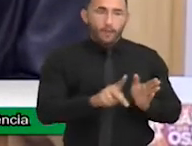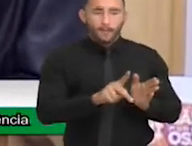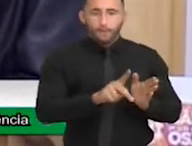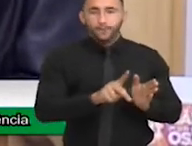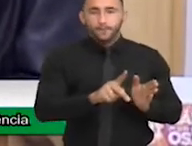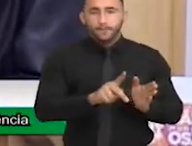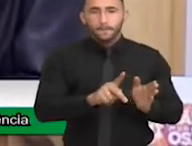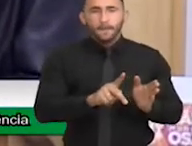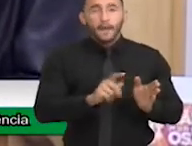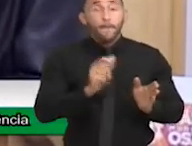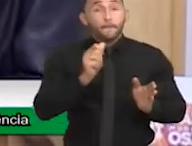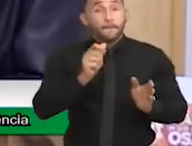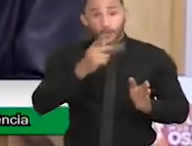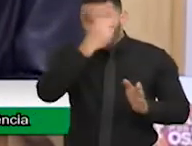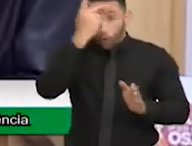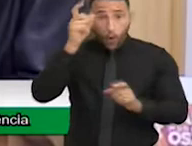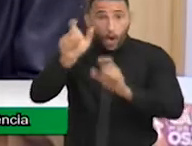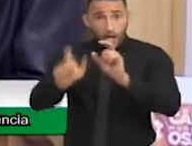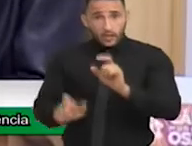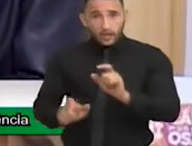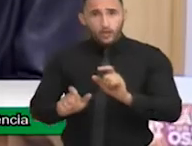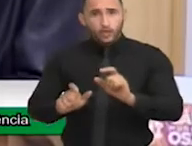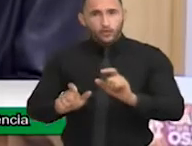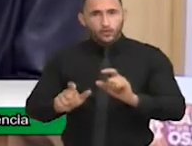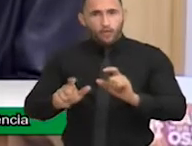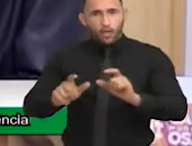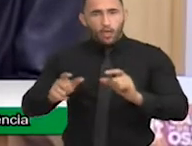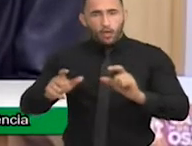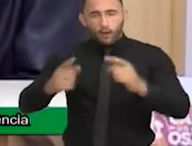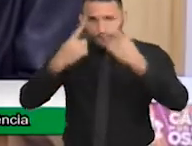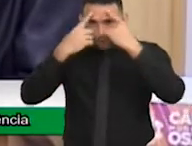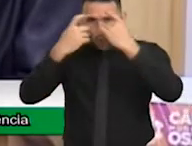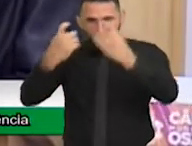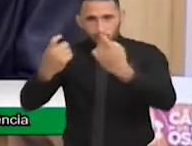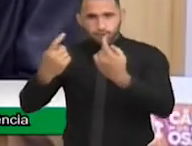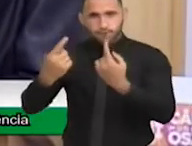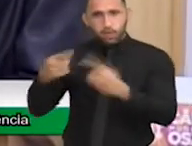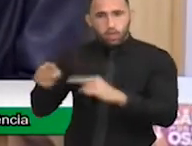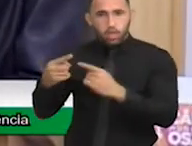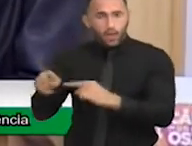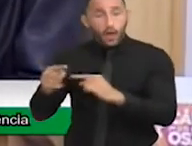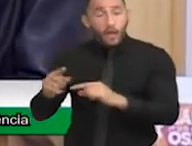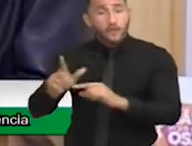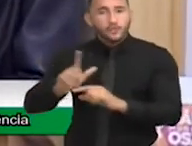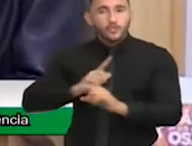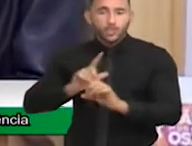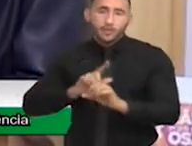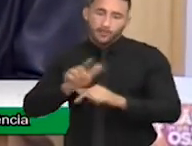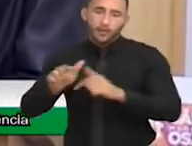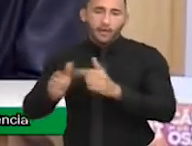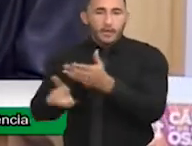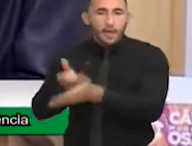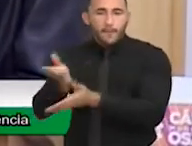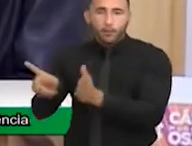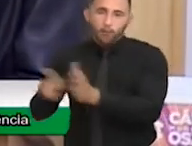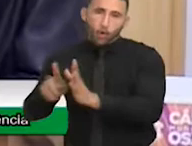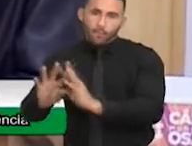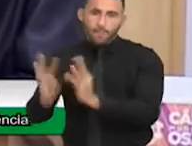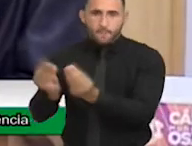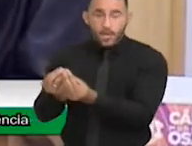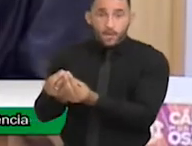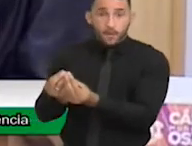vítima de violência sexual e também tinha um atendimento no Núcleo Acolher à família dessa mulher, dessa adolescente vítima de violência.